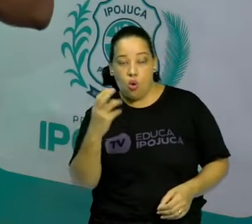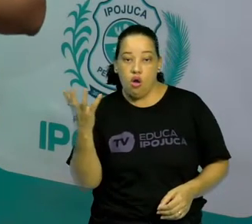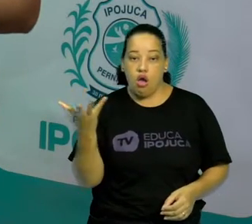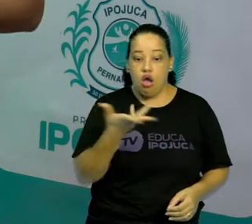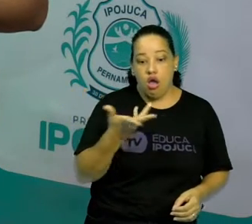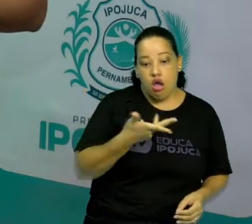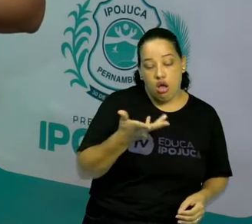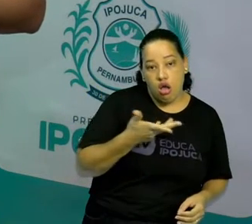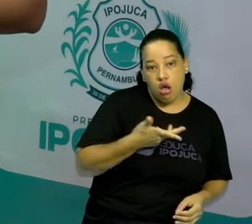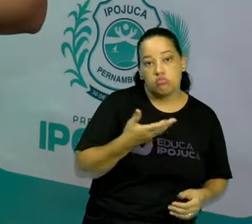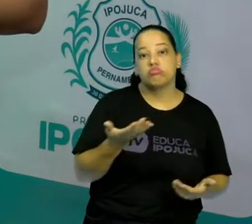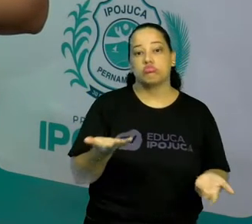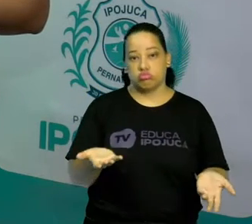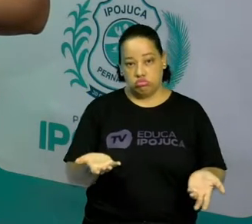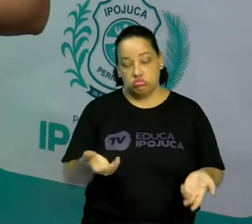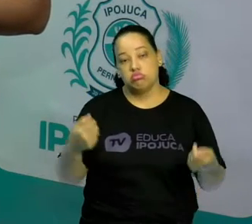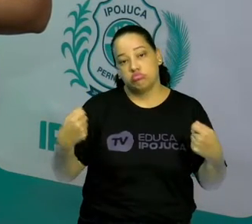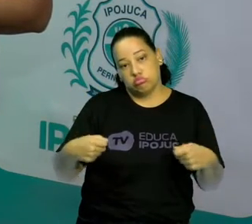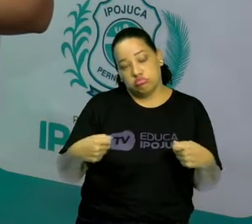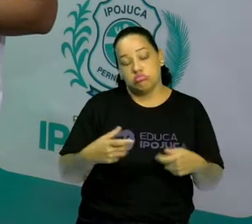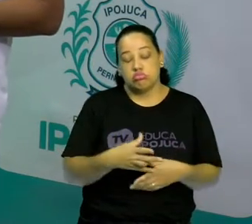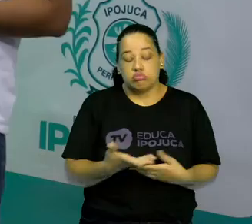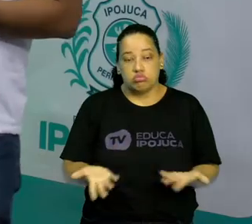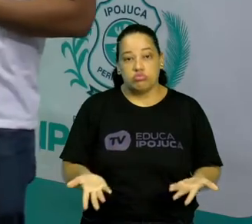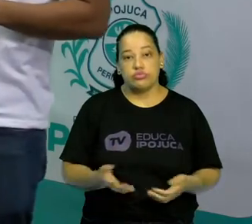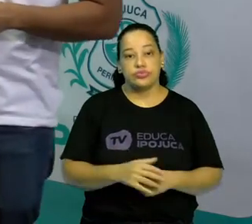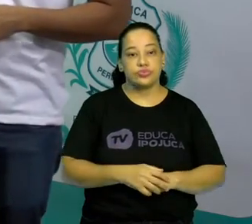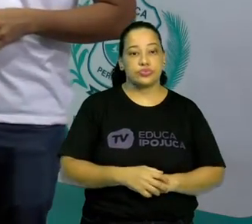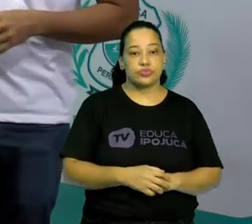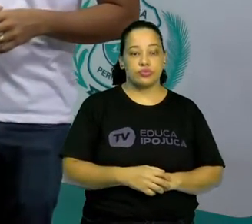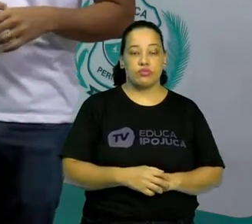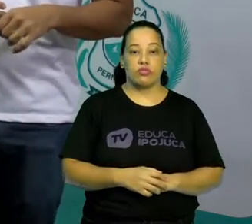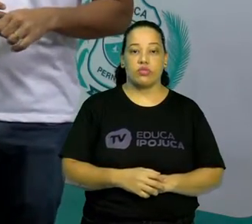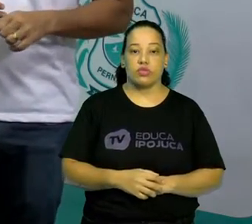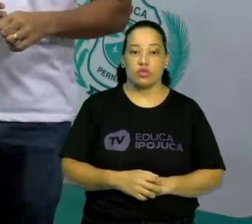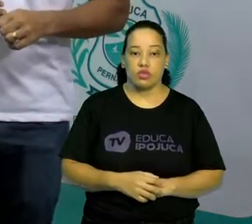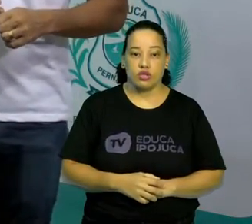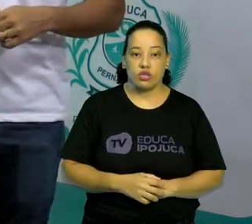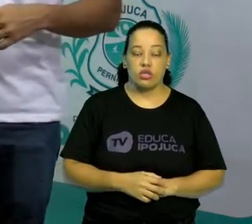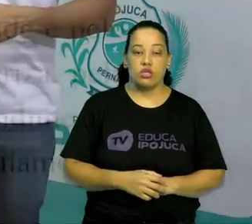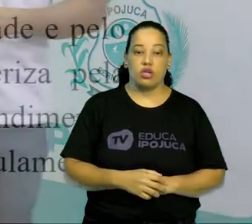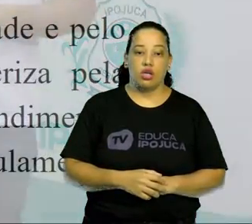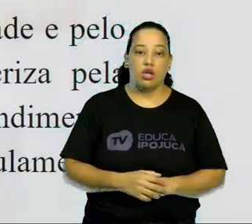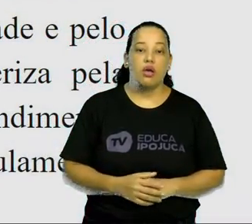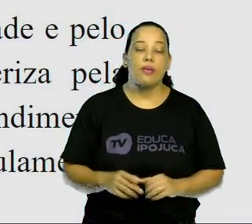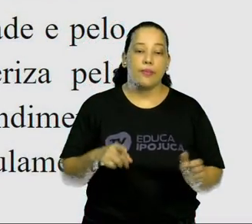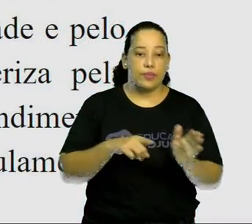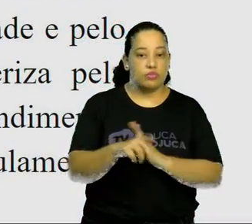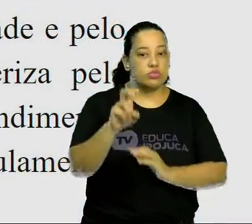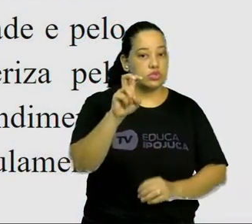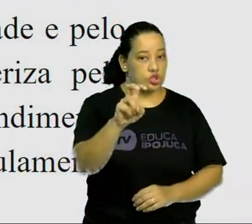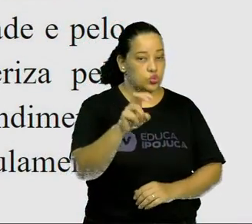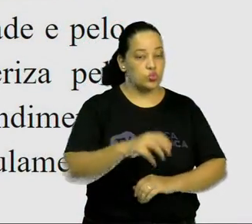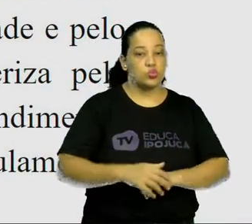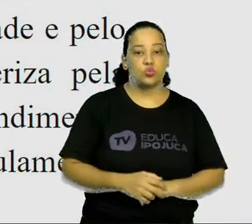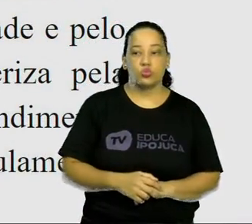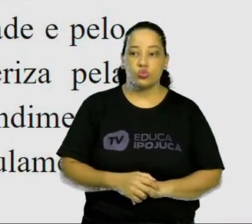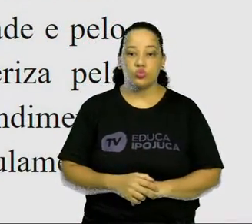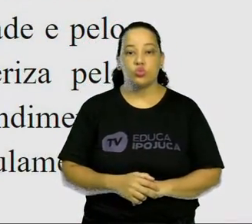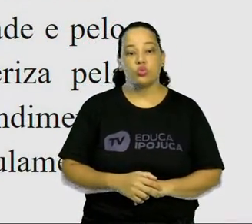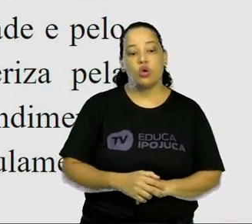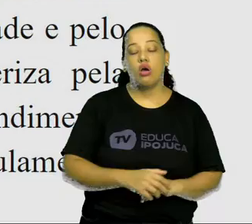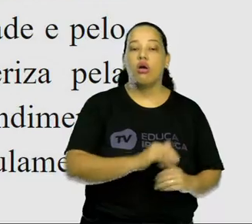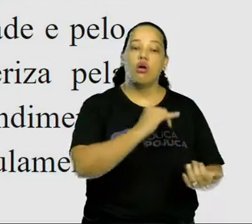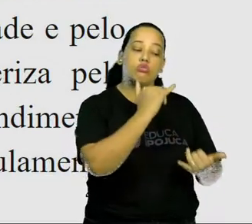uma precisão, especificamente. E quinta e última pergunta, qual a diferença entre